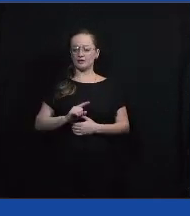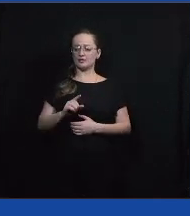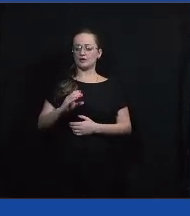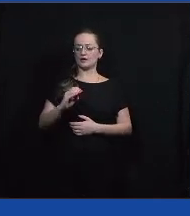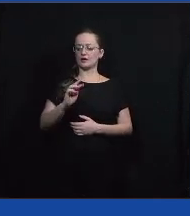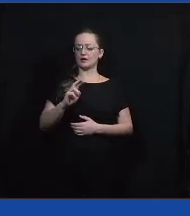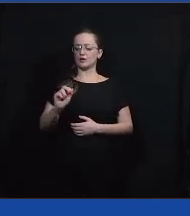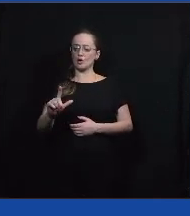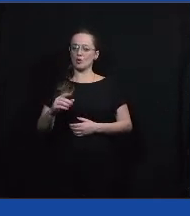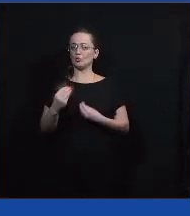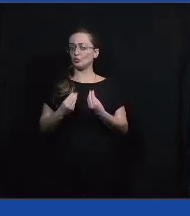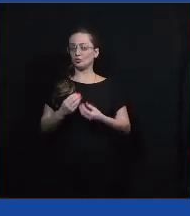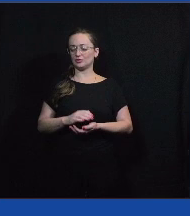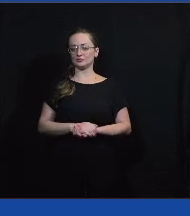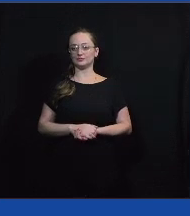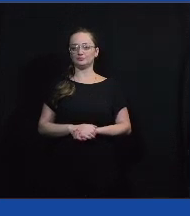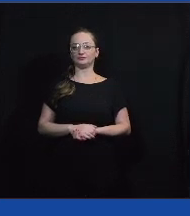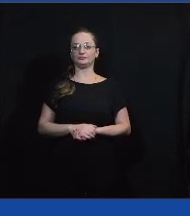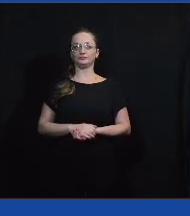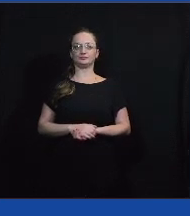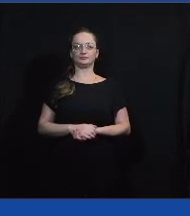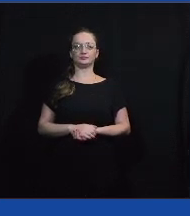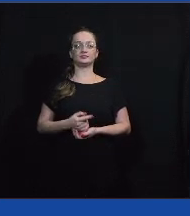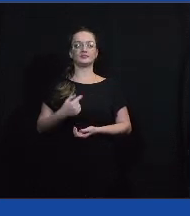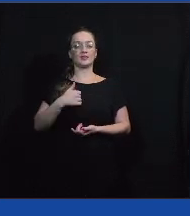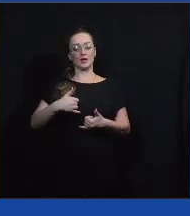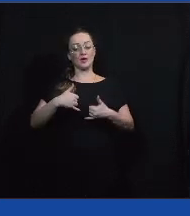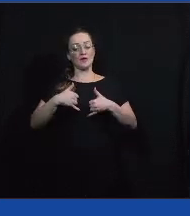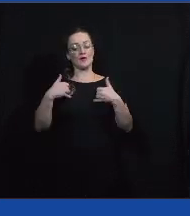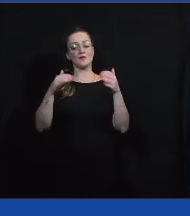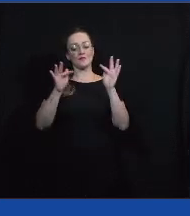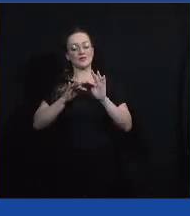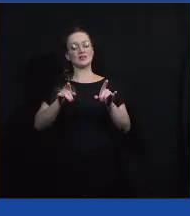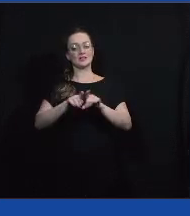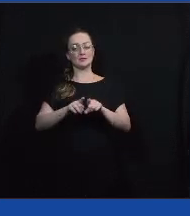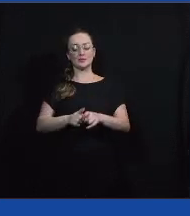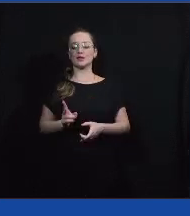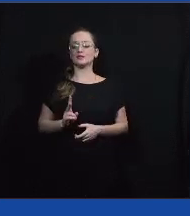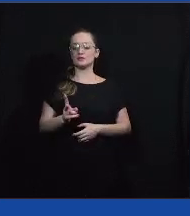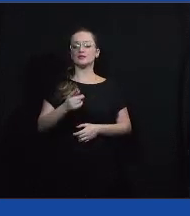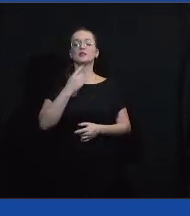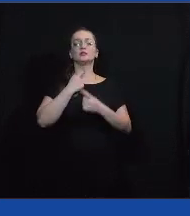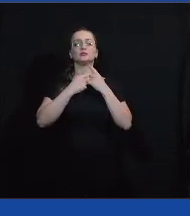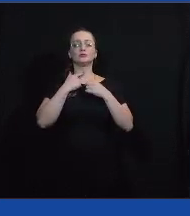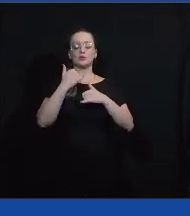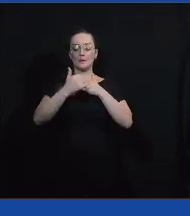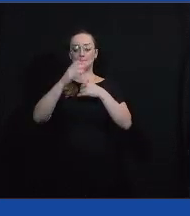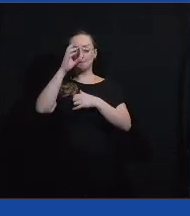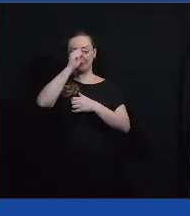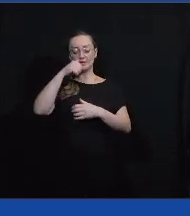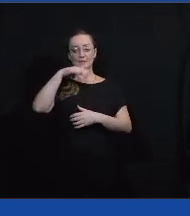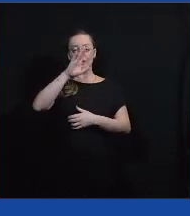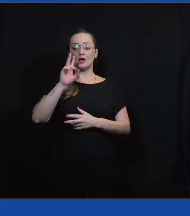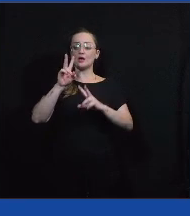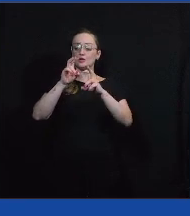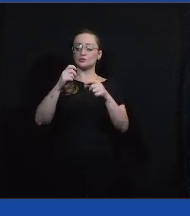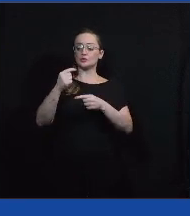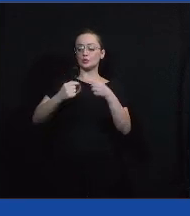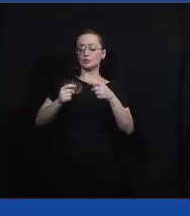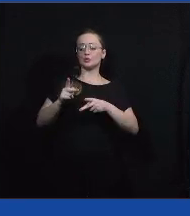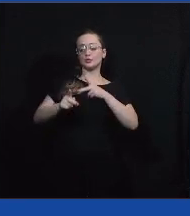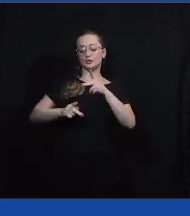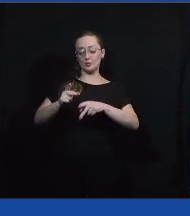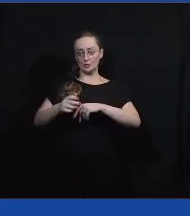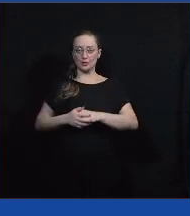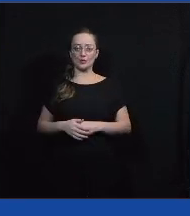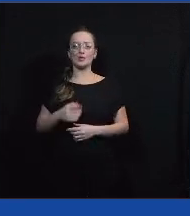foi? Também estou muito feliz, sempre quis aprender um pouco mais sobre política pública, tenho